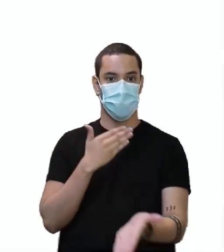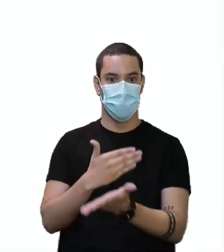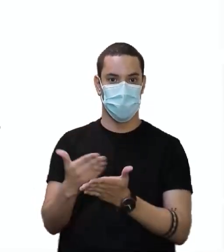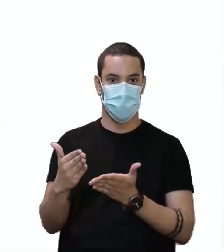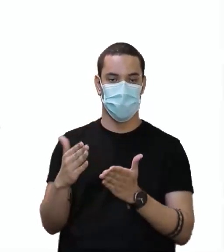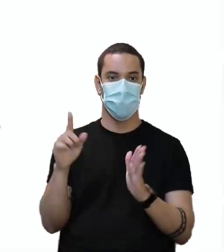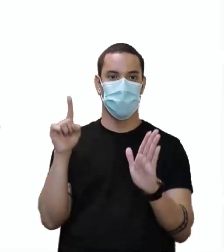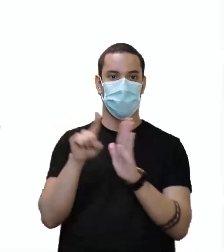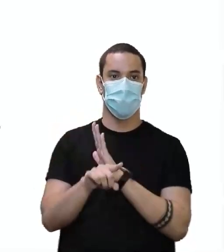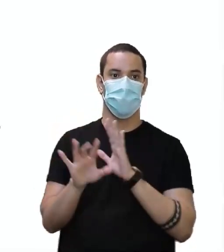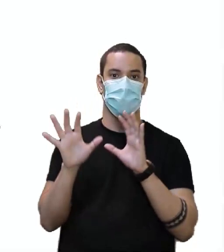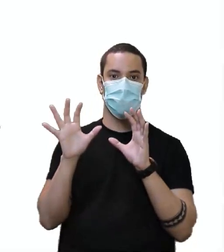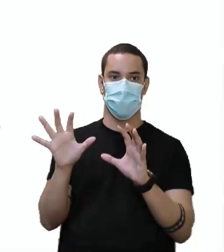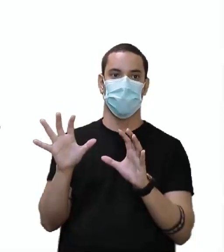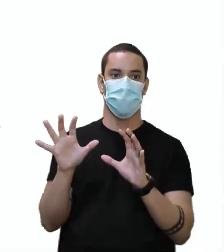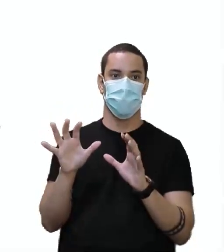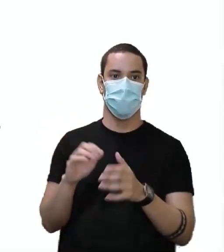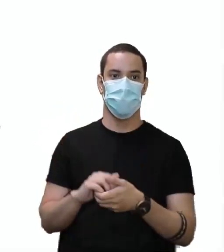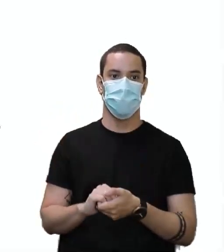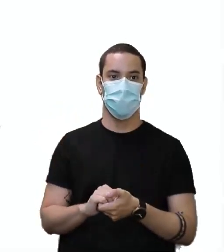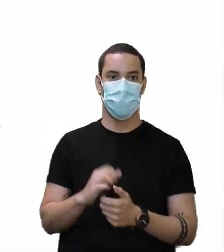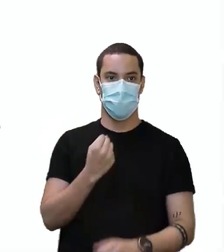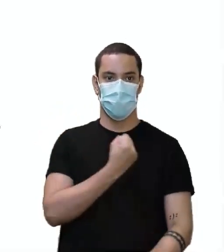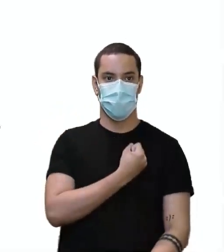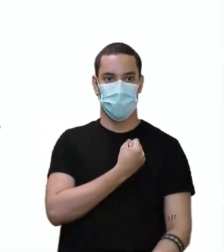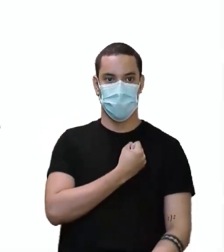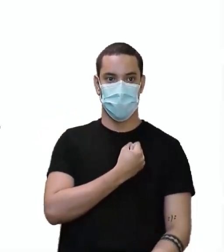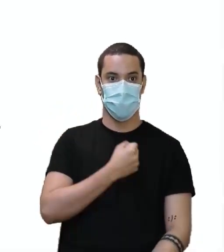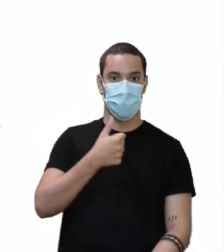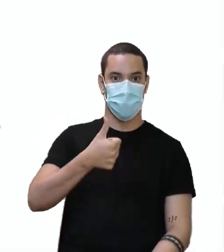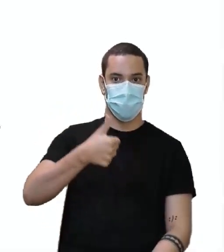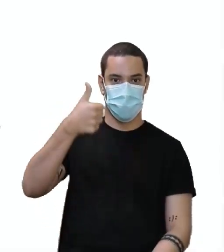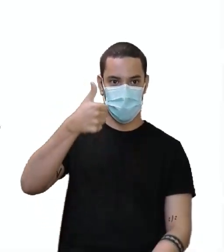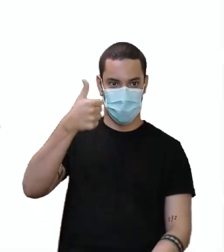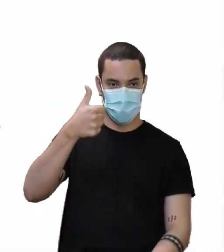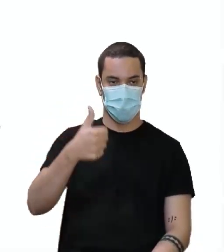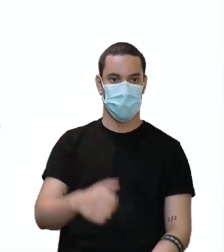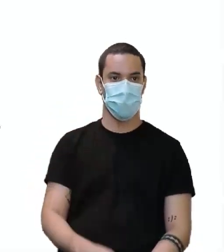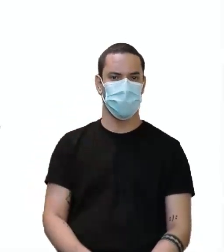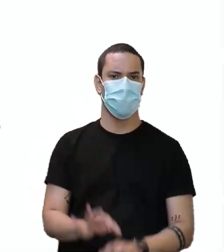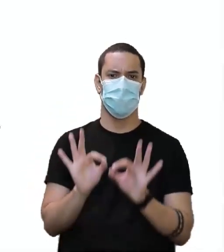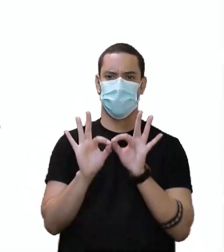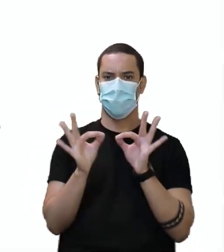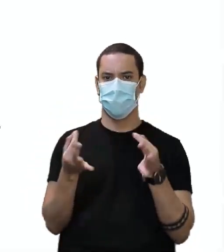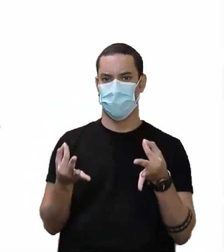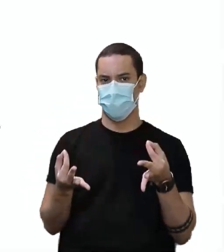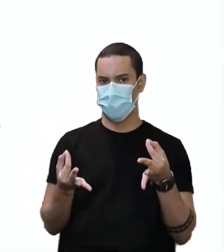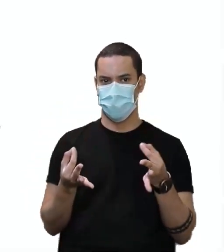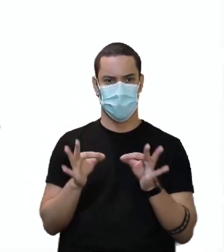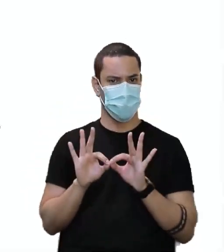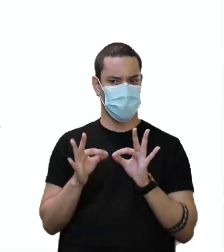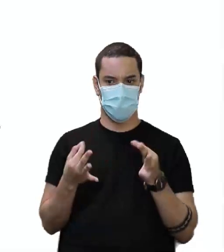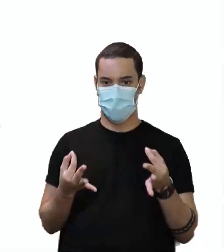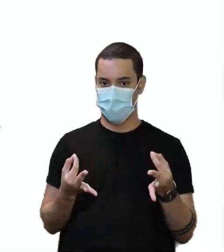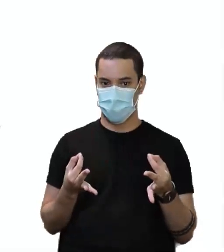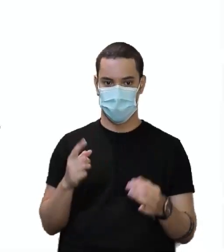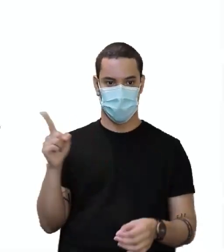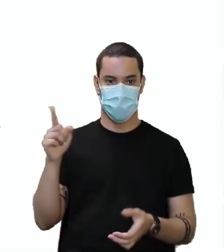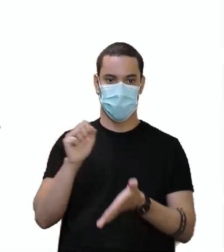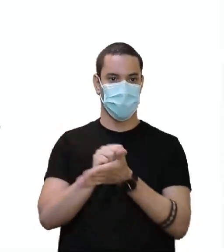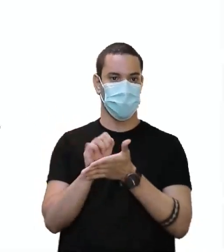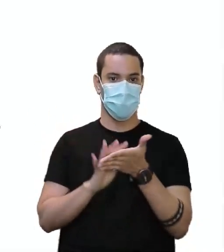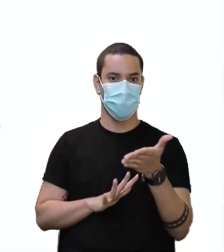seguinte questão. Então, a questão number one, nós temos aí, ó, bem simples, super simples essa atividade.